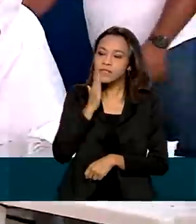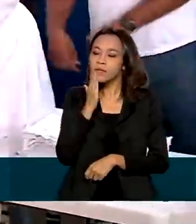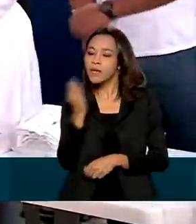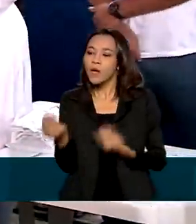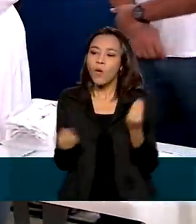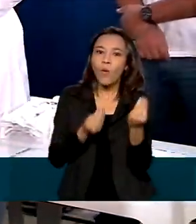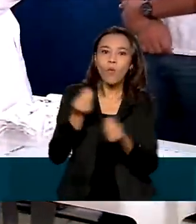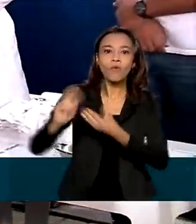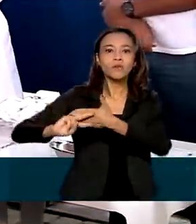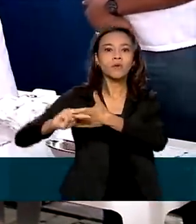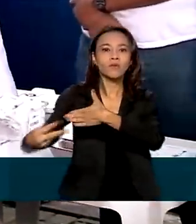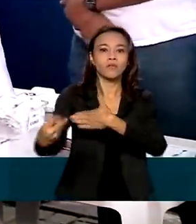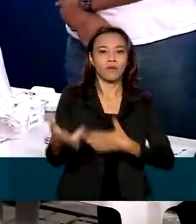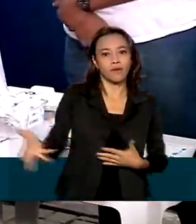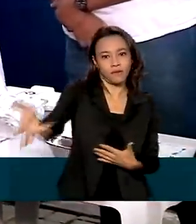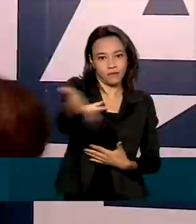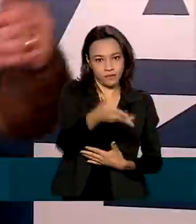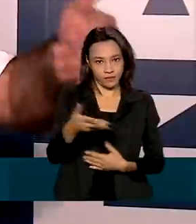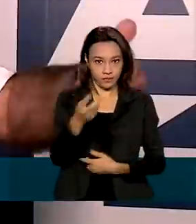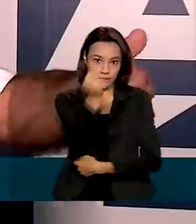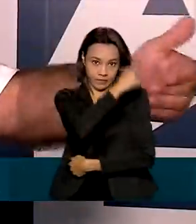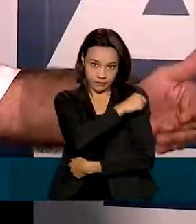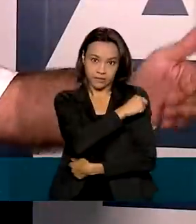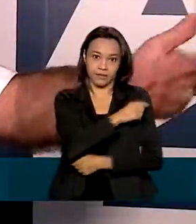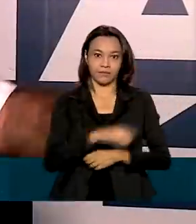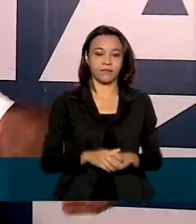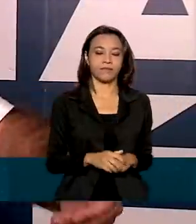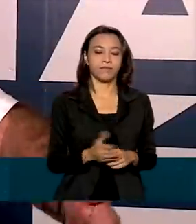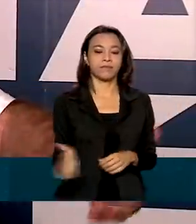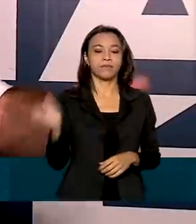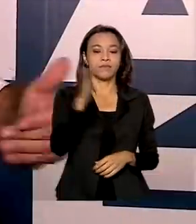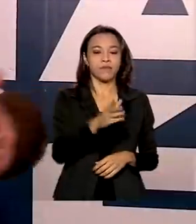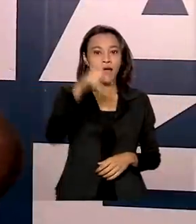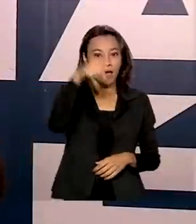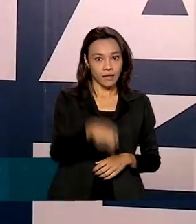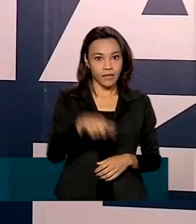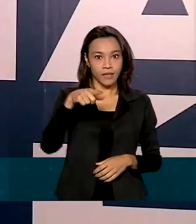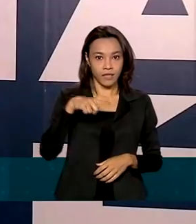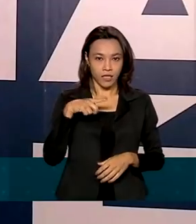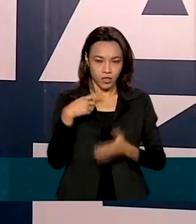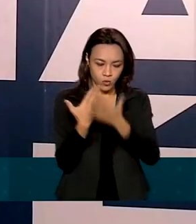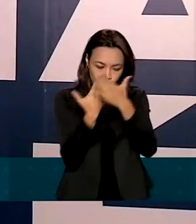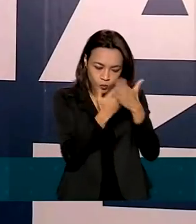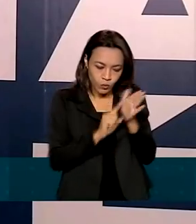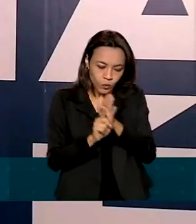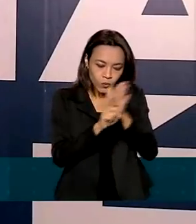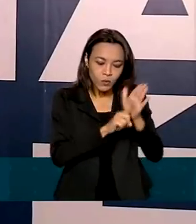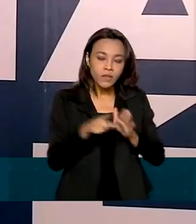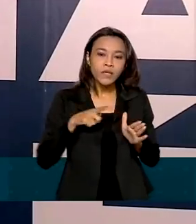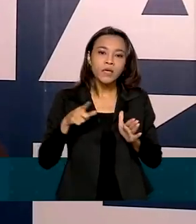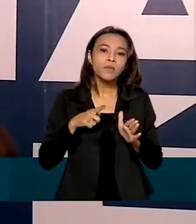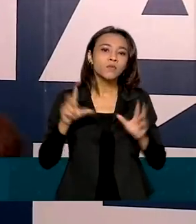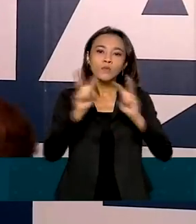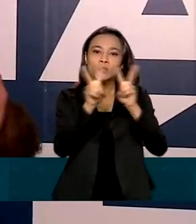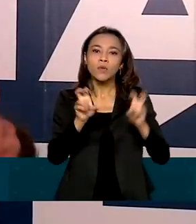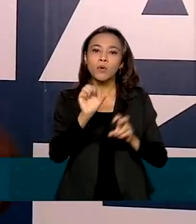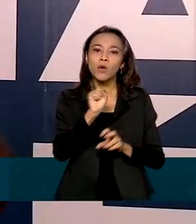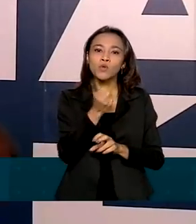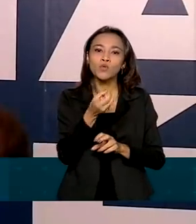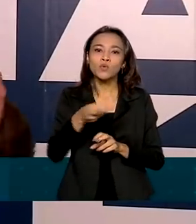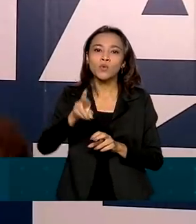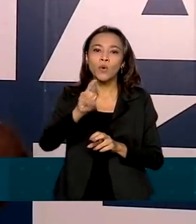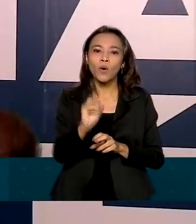impacto da imunização na comunidade. Aqui, nesse estudo, nós temos uma avaliação da questão sorológica e também vamos